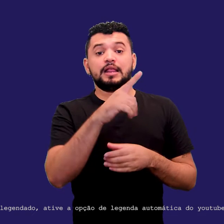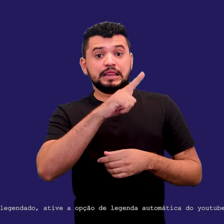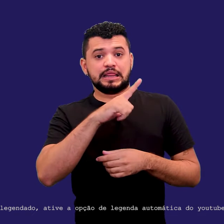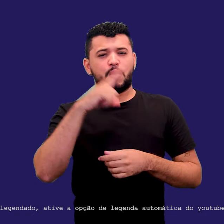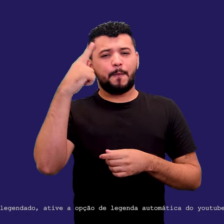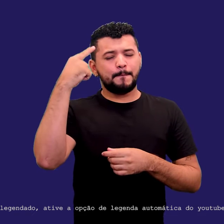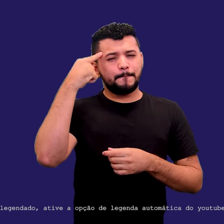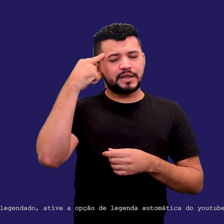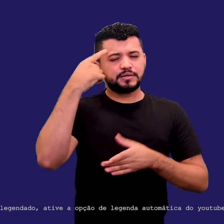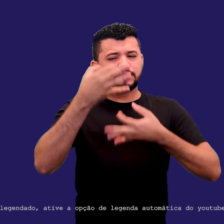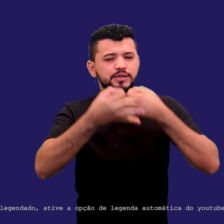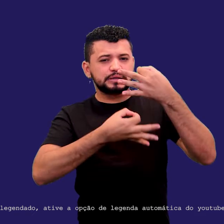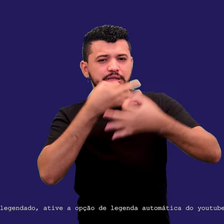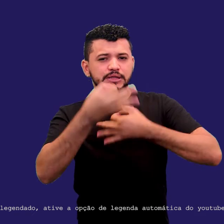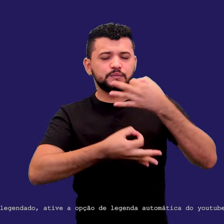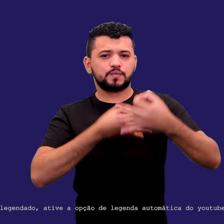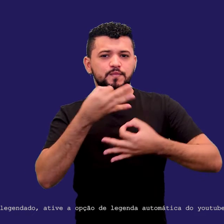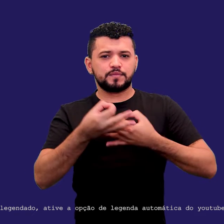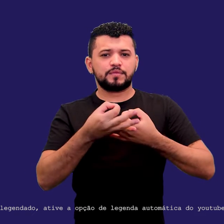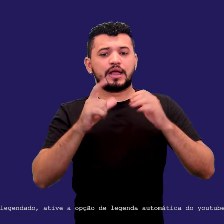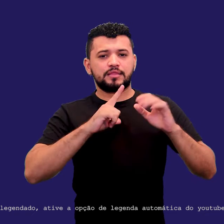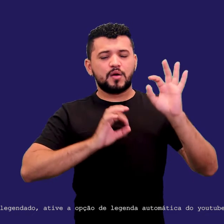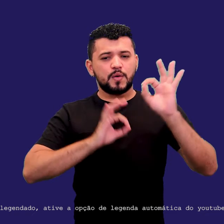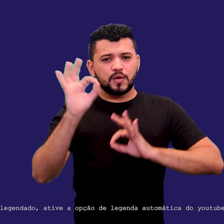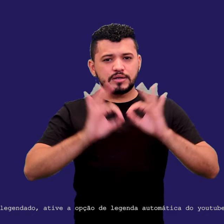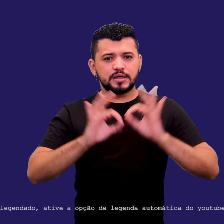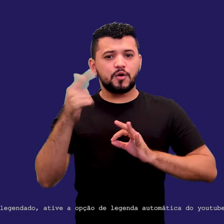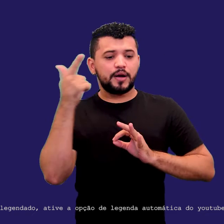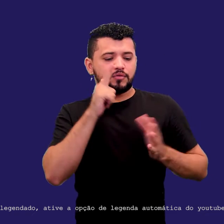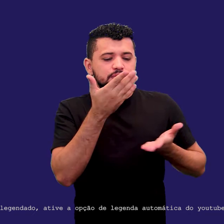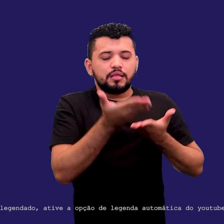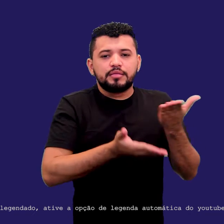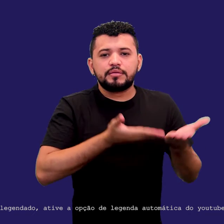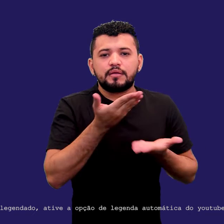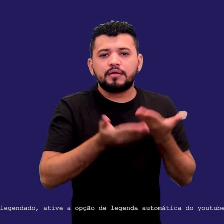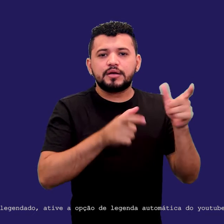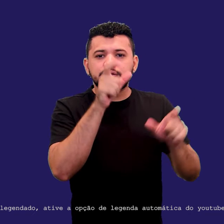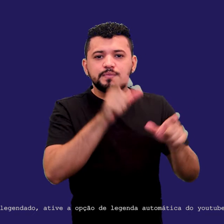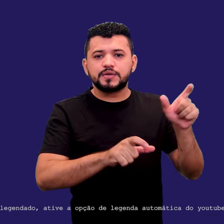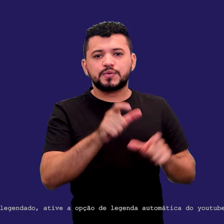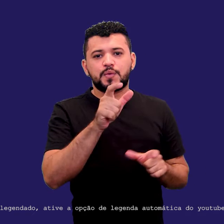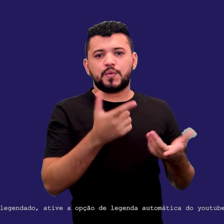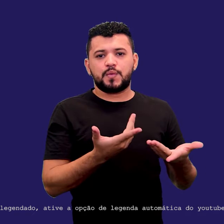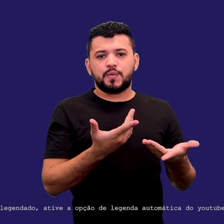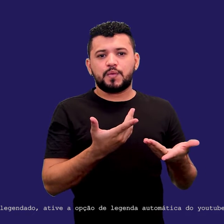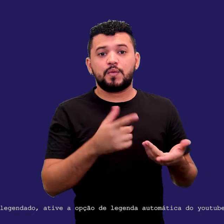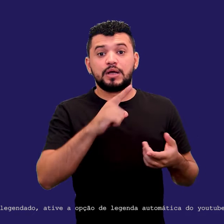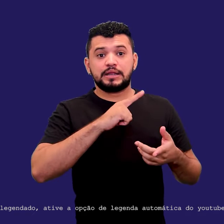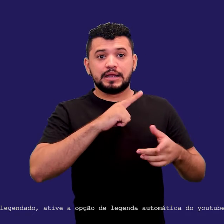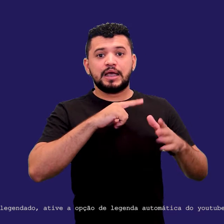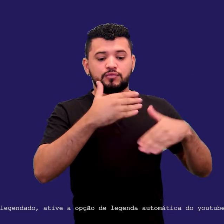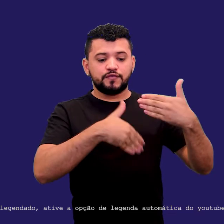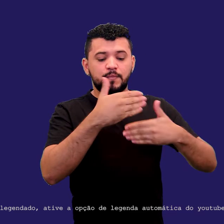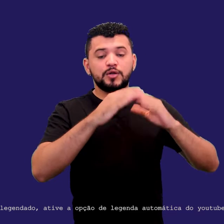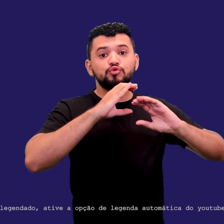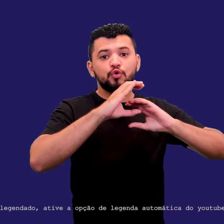coordenação, uma orientação para servir, né? Uma negociação, processo de comunicação. Então, vem todo